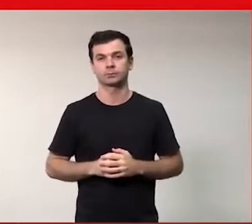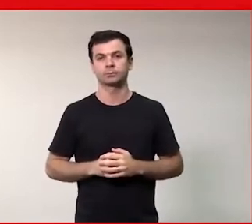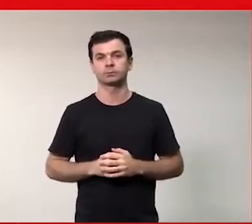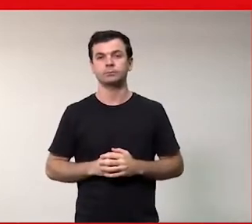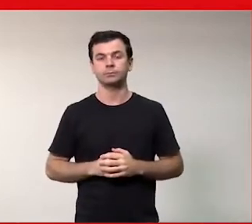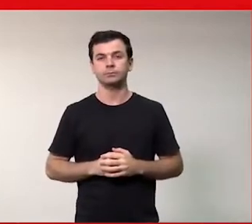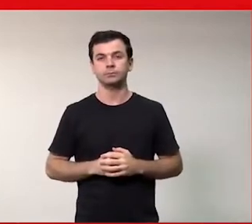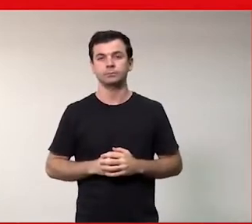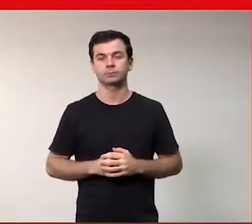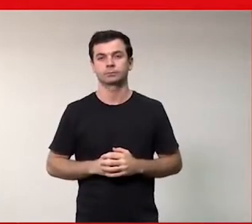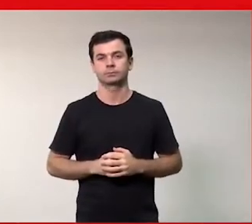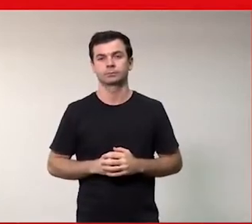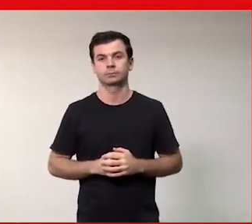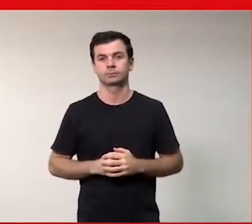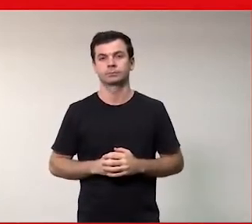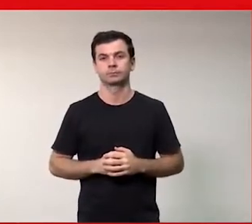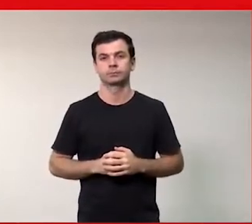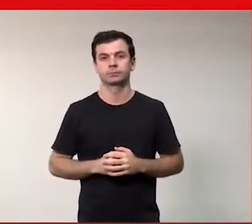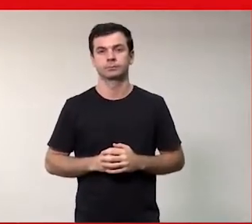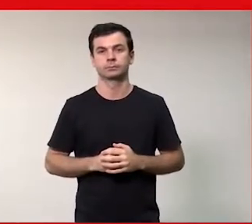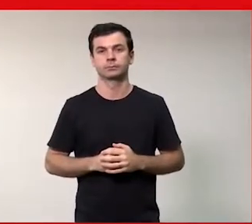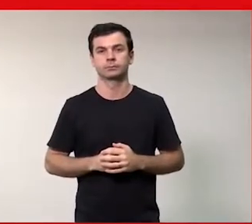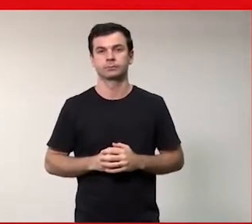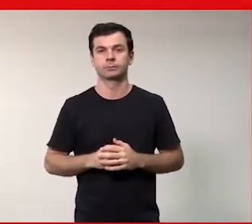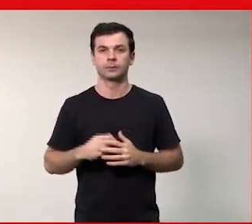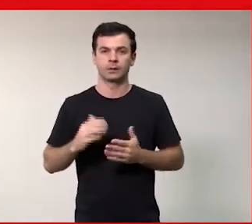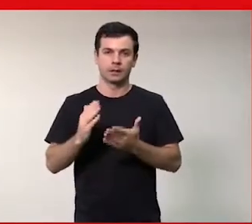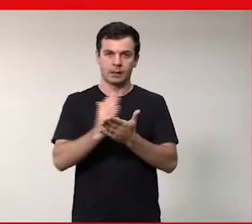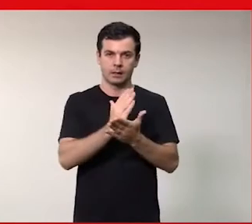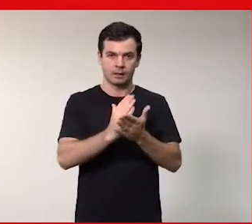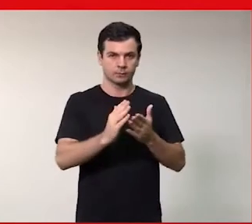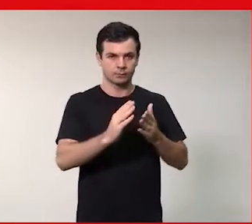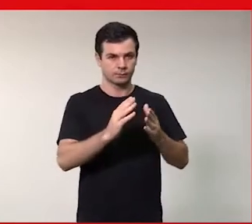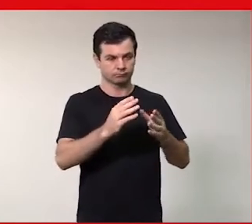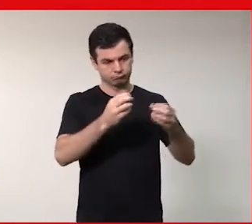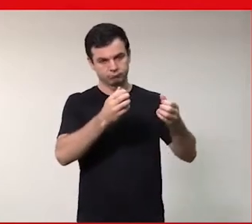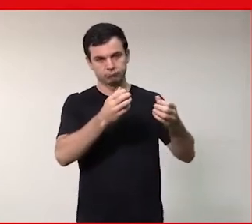Começando com alguns cases de sucesso nesse